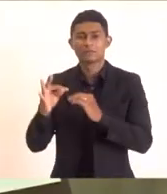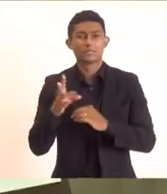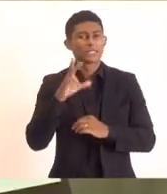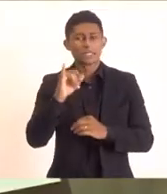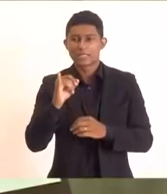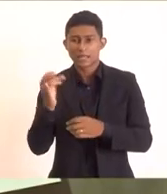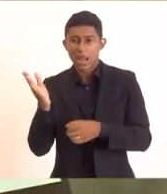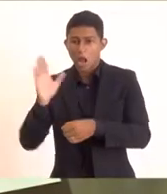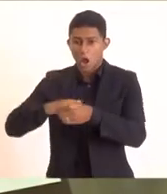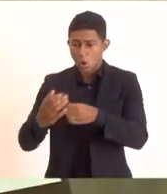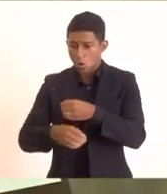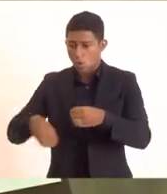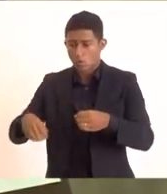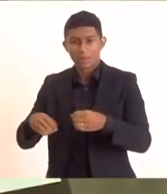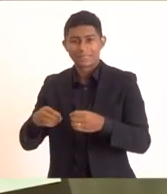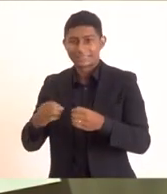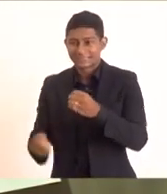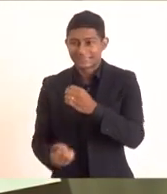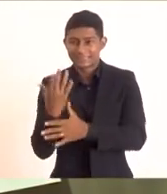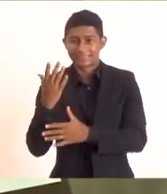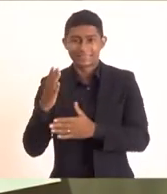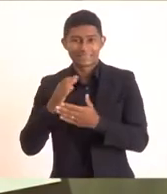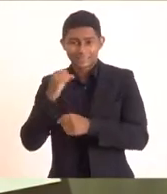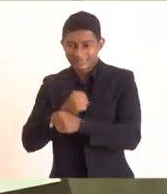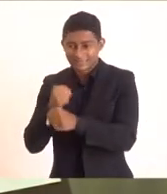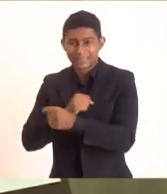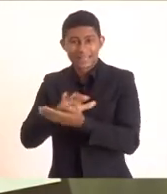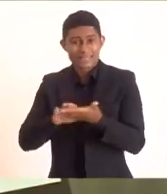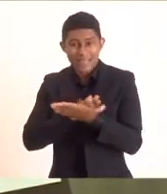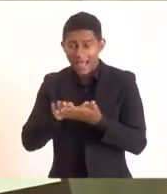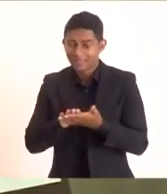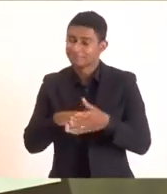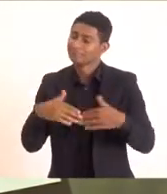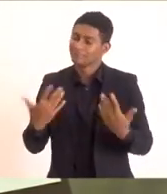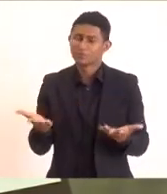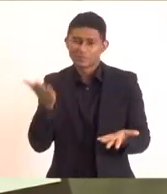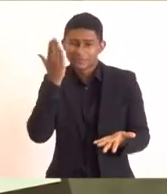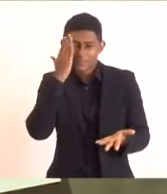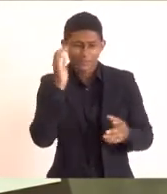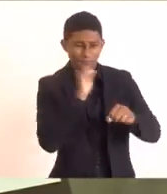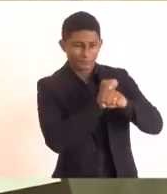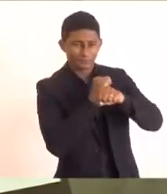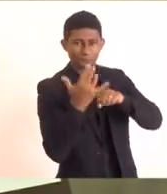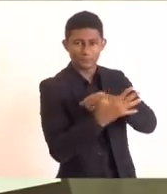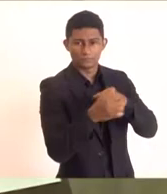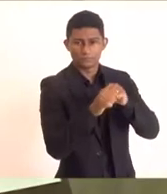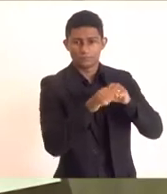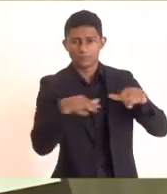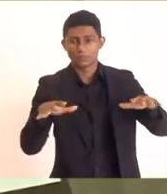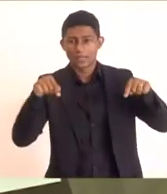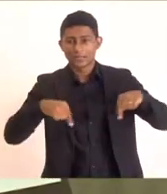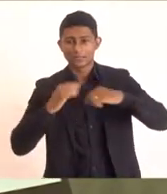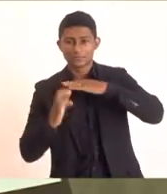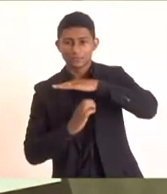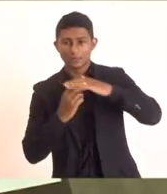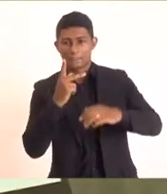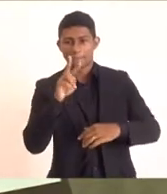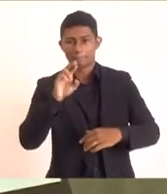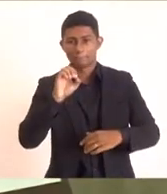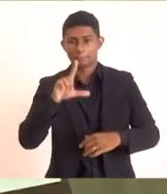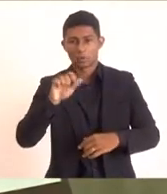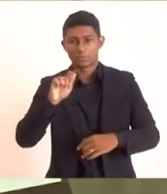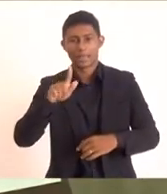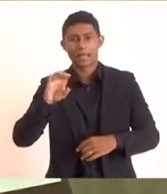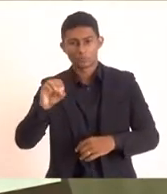temos como. Agora, com a pandemia, aqui a nossa companhia ProLagos melhorou